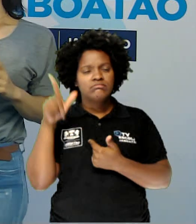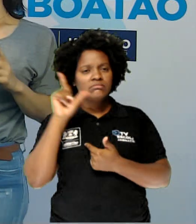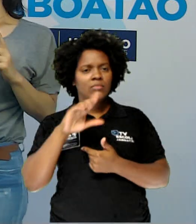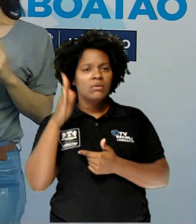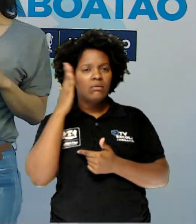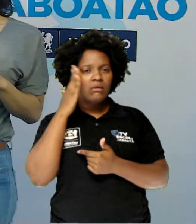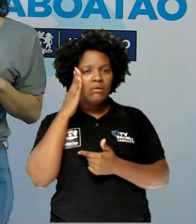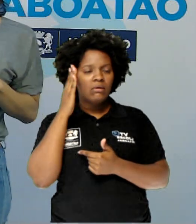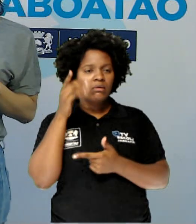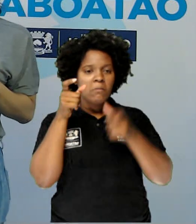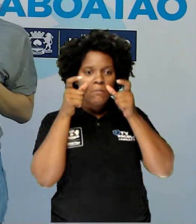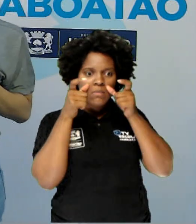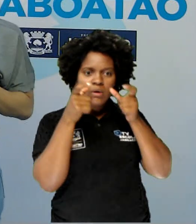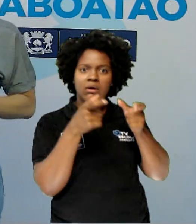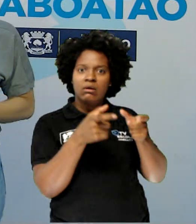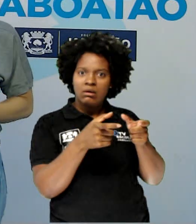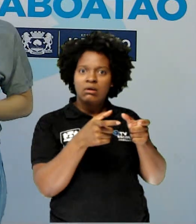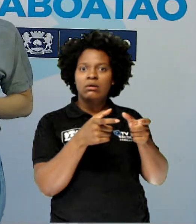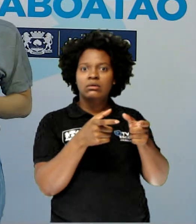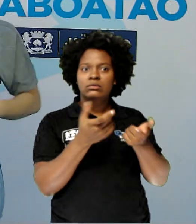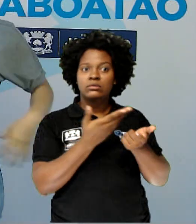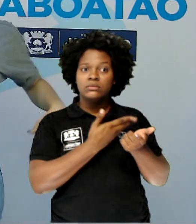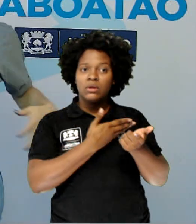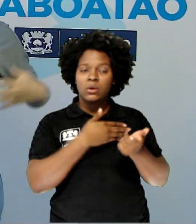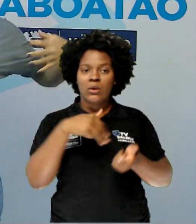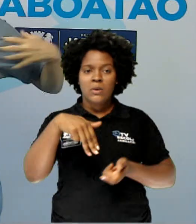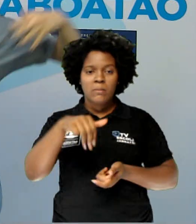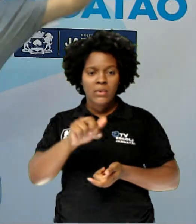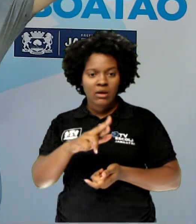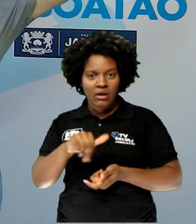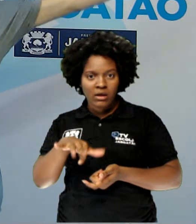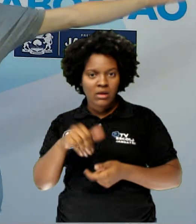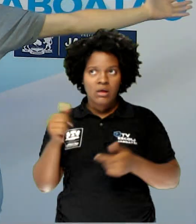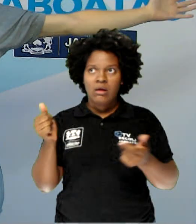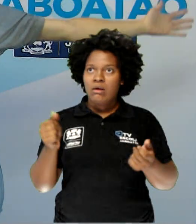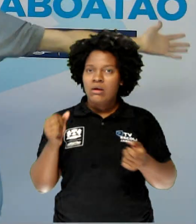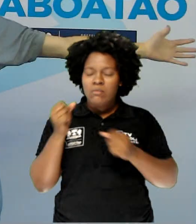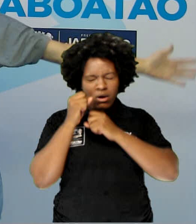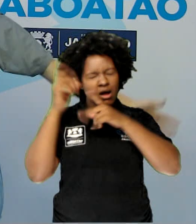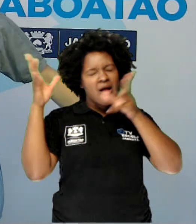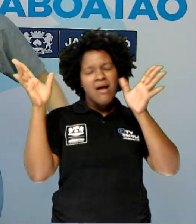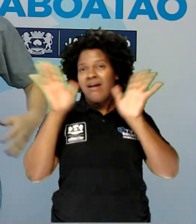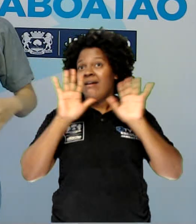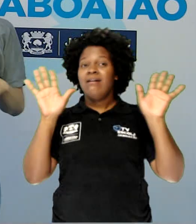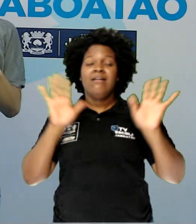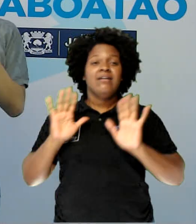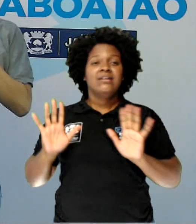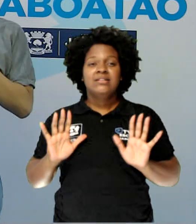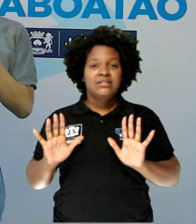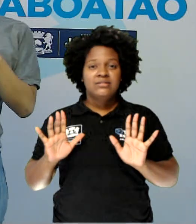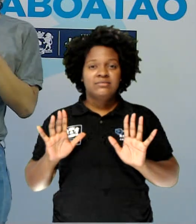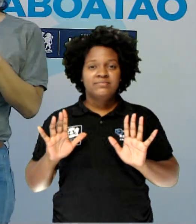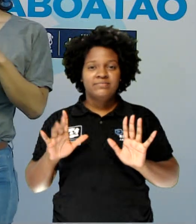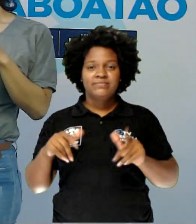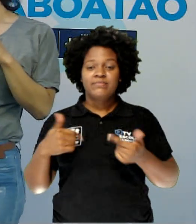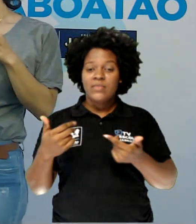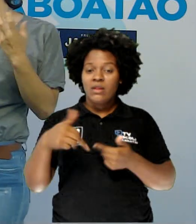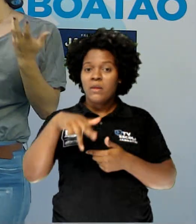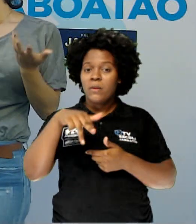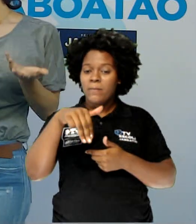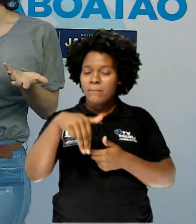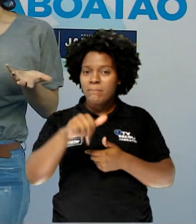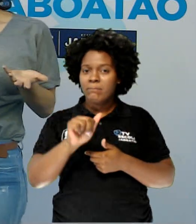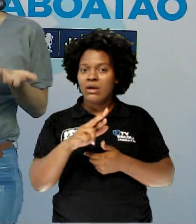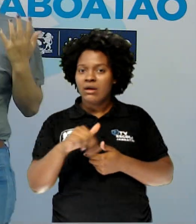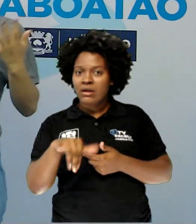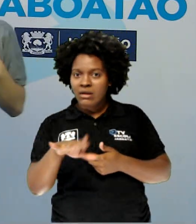se a gente prestar atenção, que a amiga de Maria acordou super feliz. E que a Maria, que já